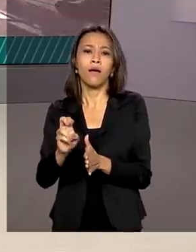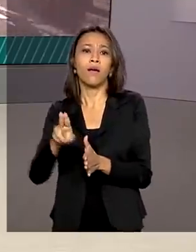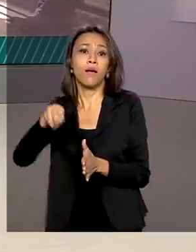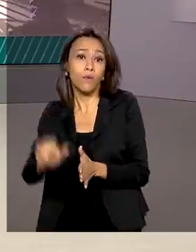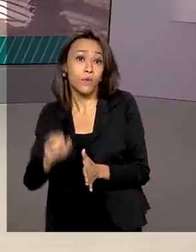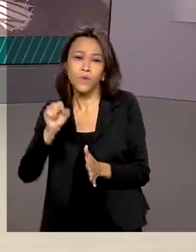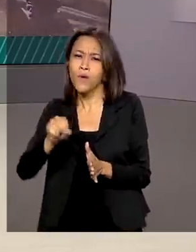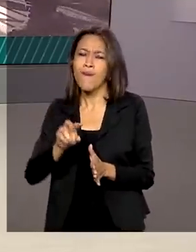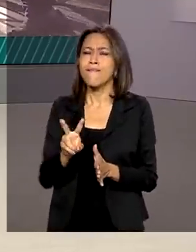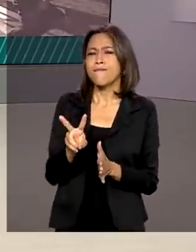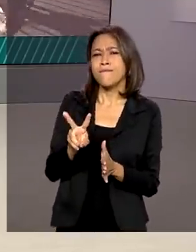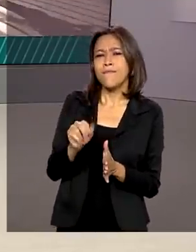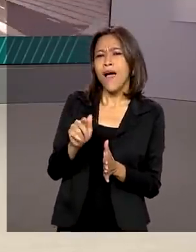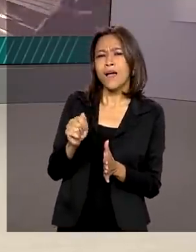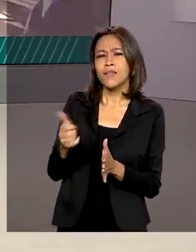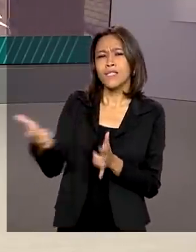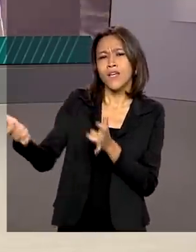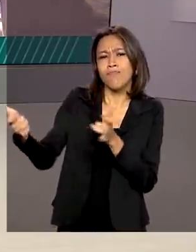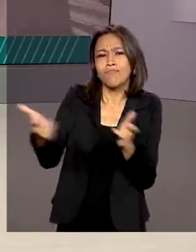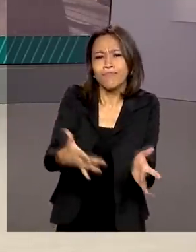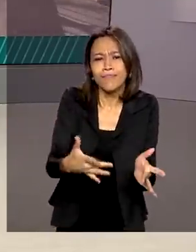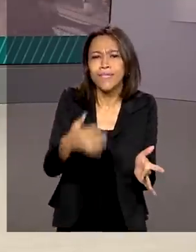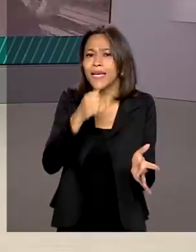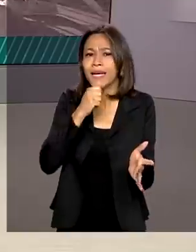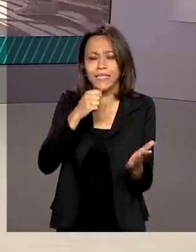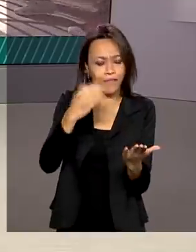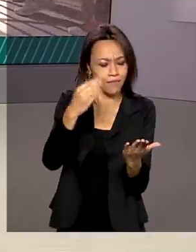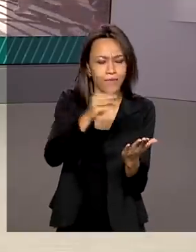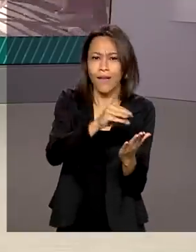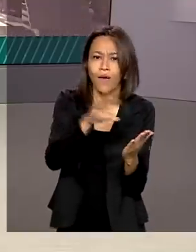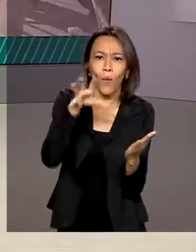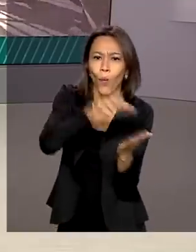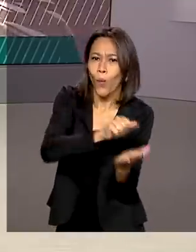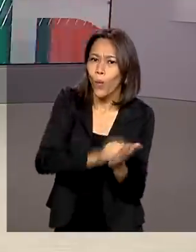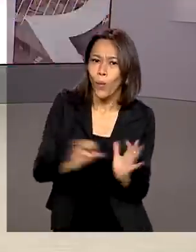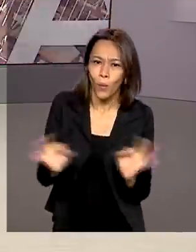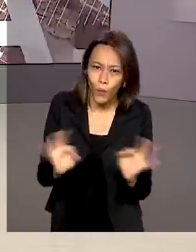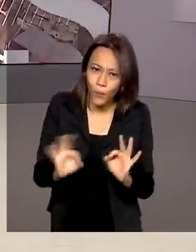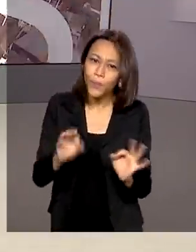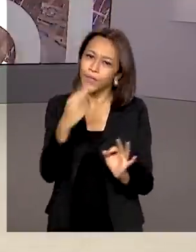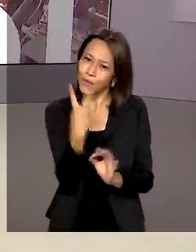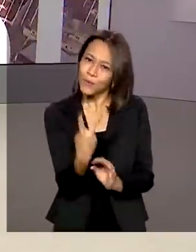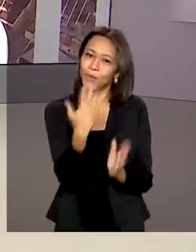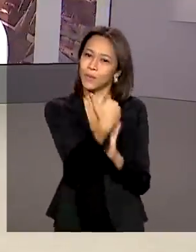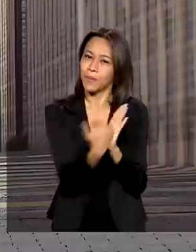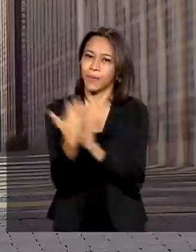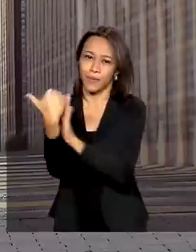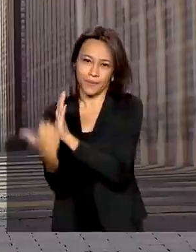São vagas que não foram ocupadas nos processos seletivos regulares desses dois programas.